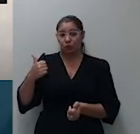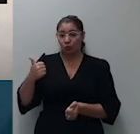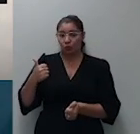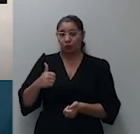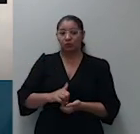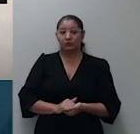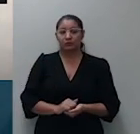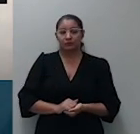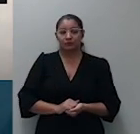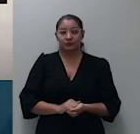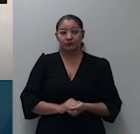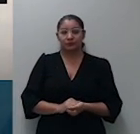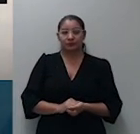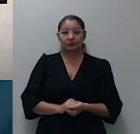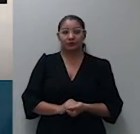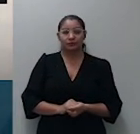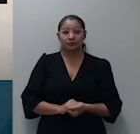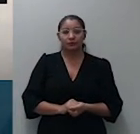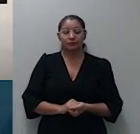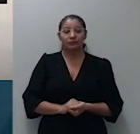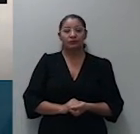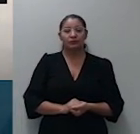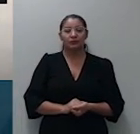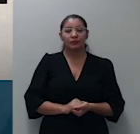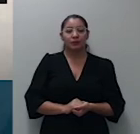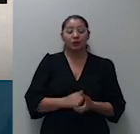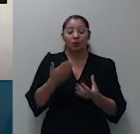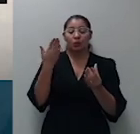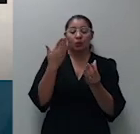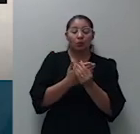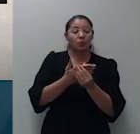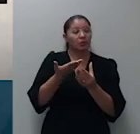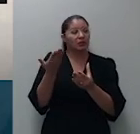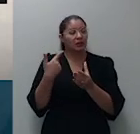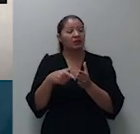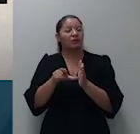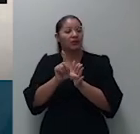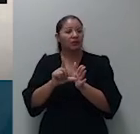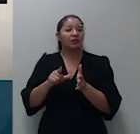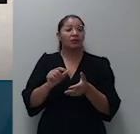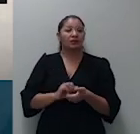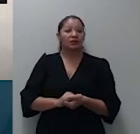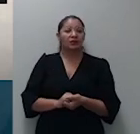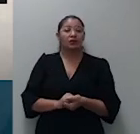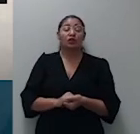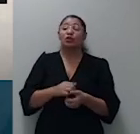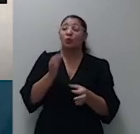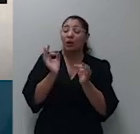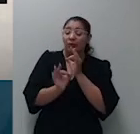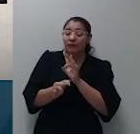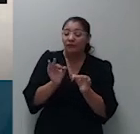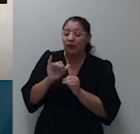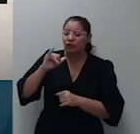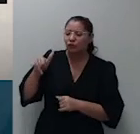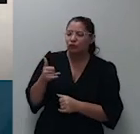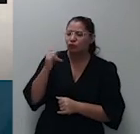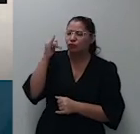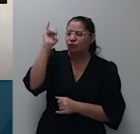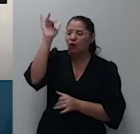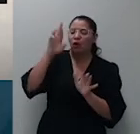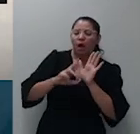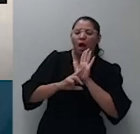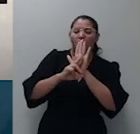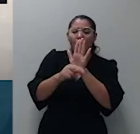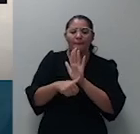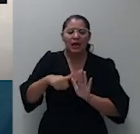.834 desta casa, que dispôs que os juros devem incidir desde a primeira apresentação para pagamento ou